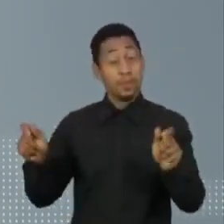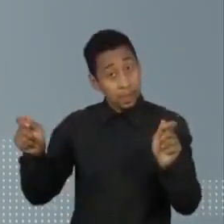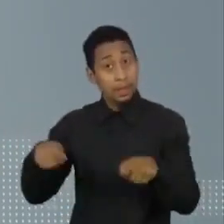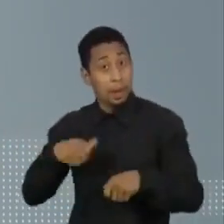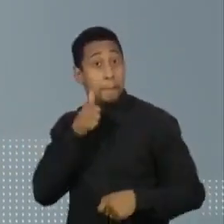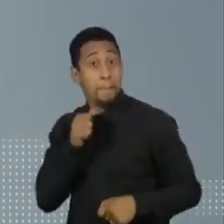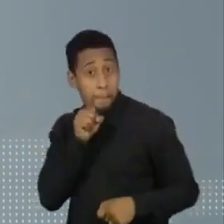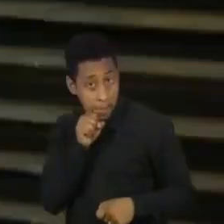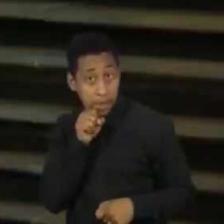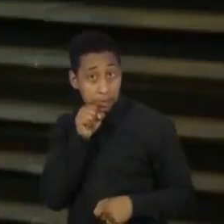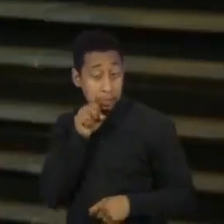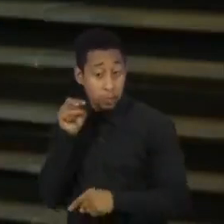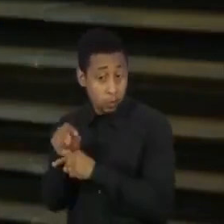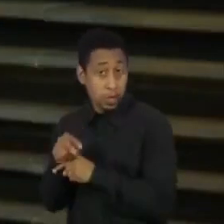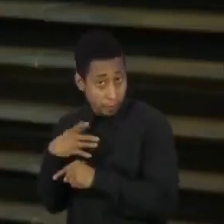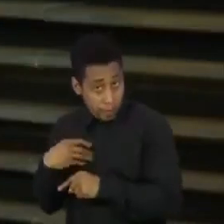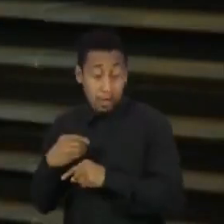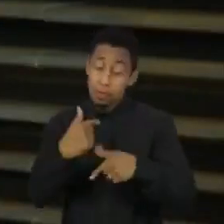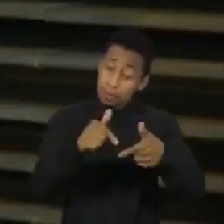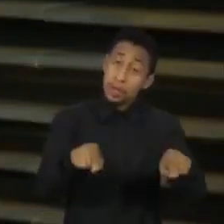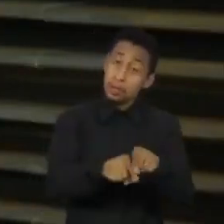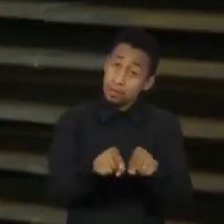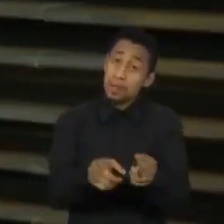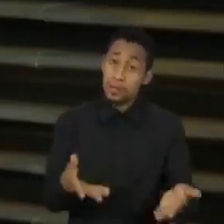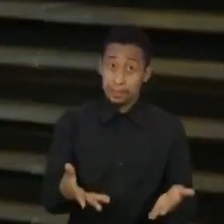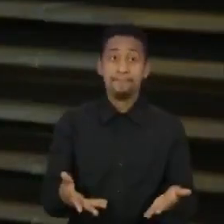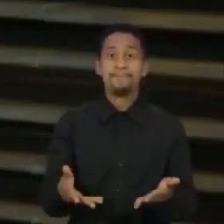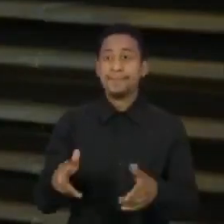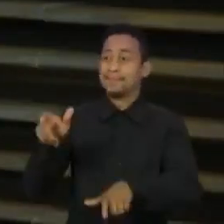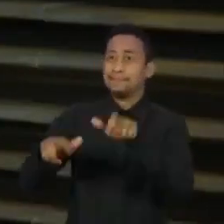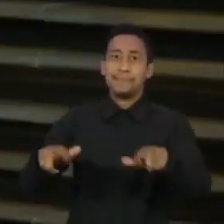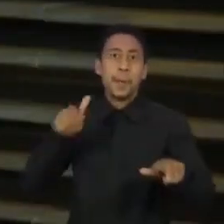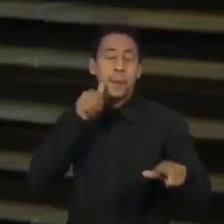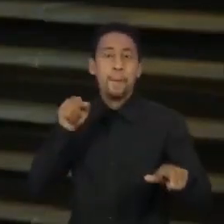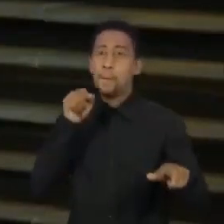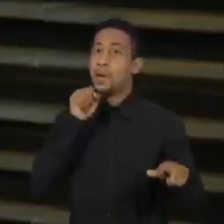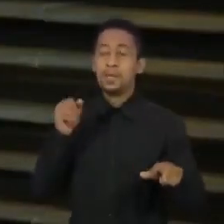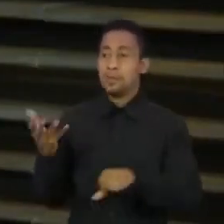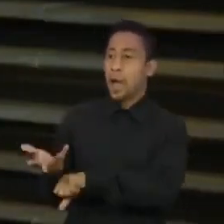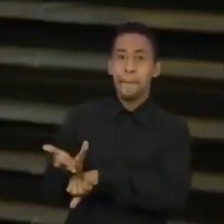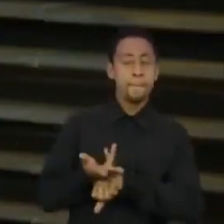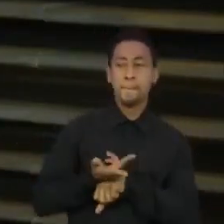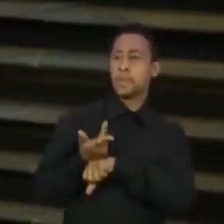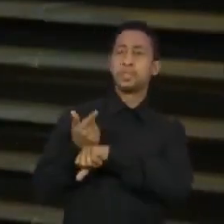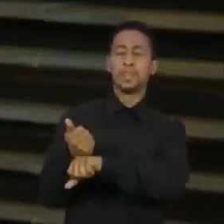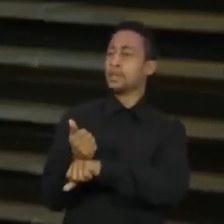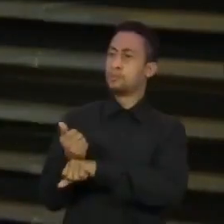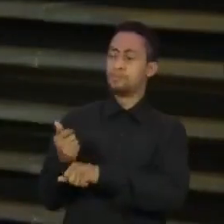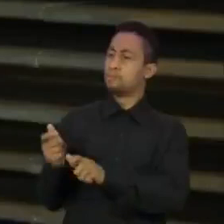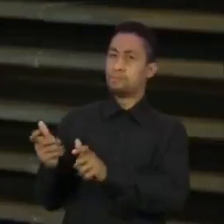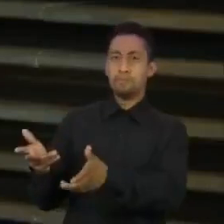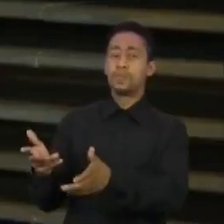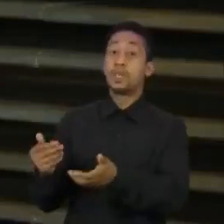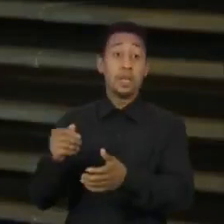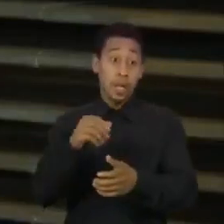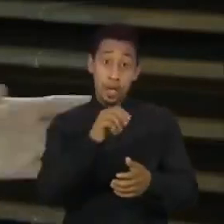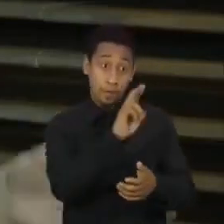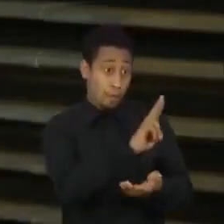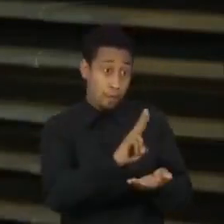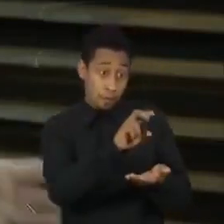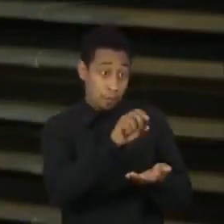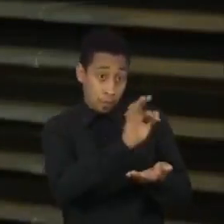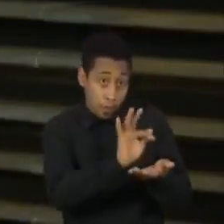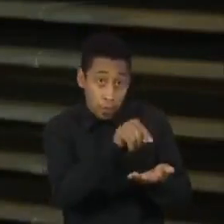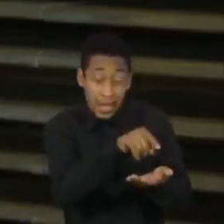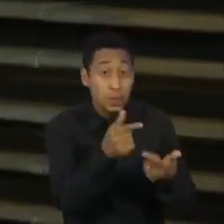para quebrar esse tabu. Mães adquirem habilidades que as faculdades não costumam ensinar. Uma pesquisa feita